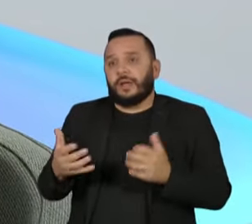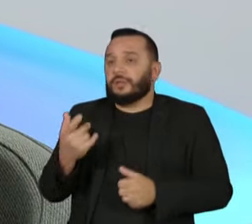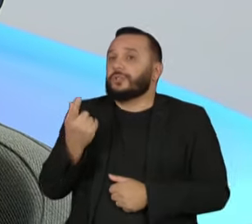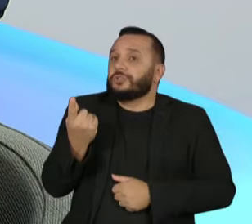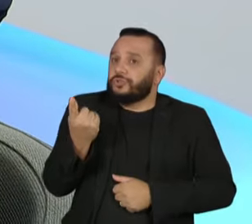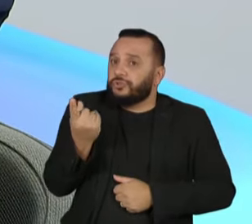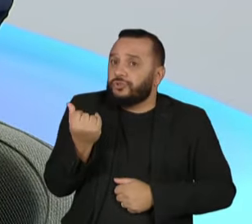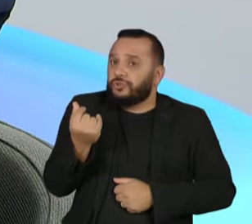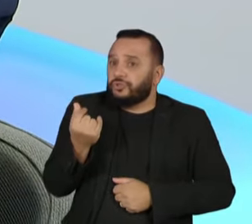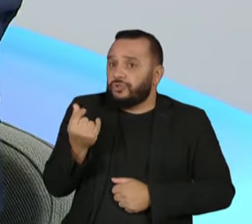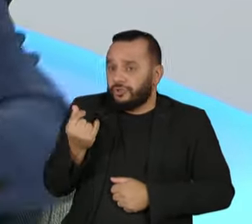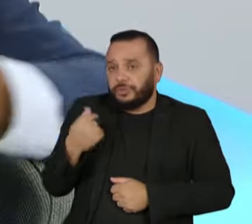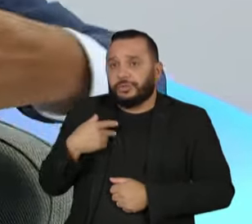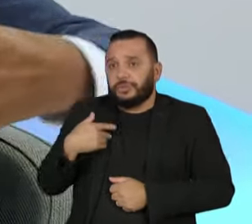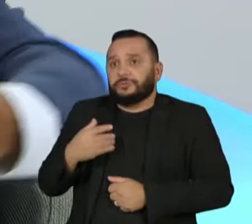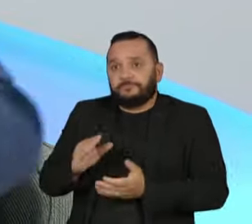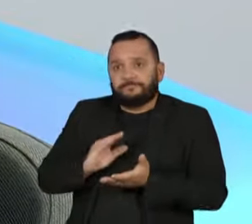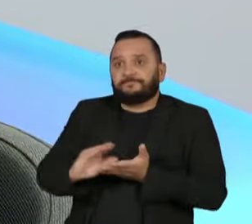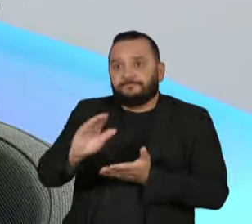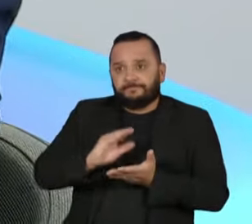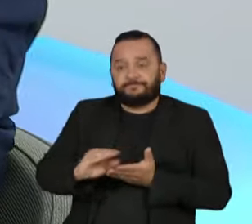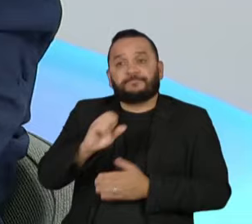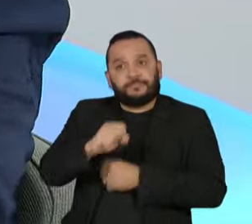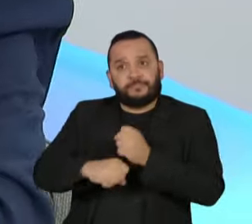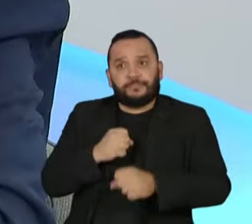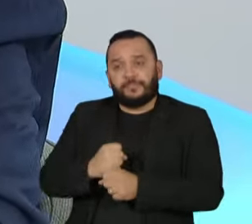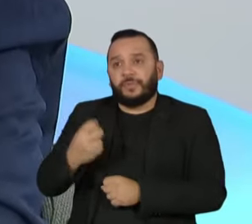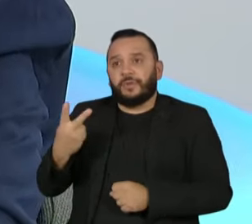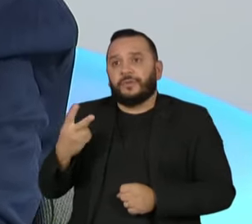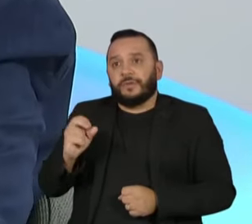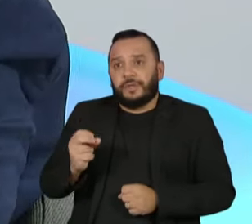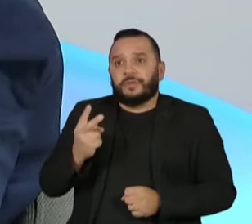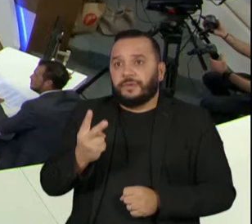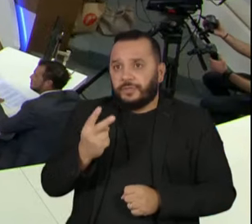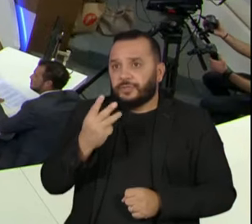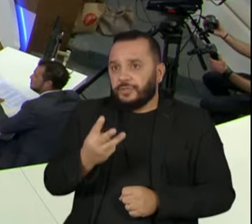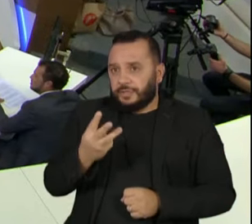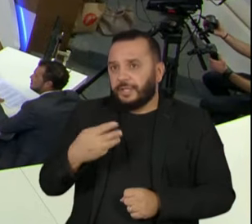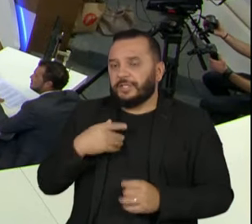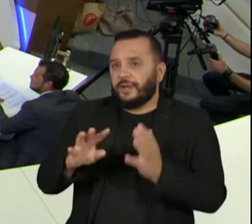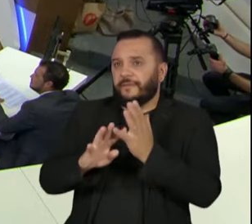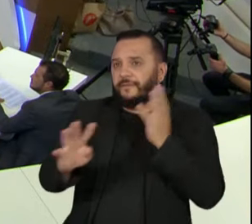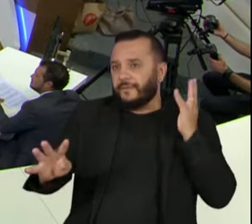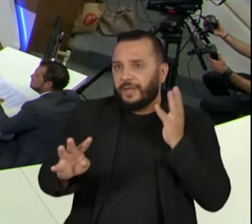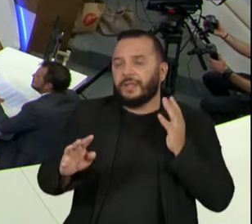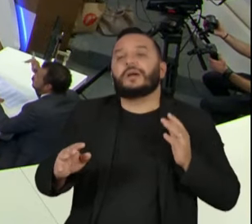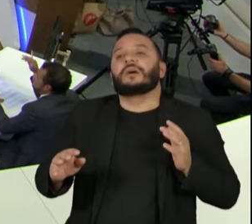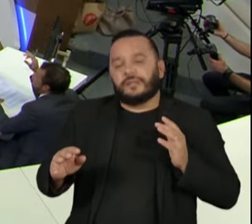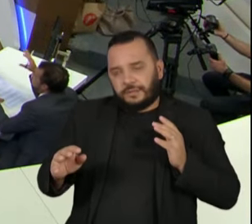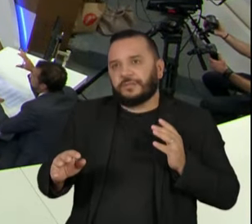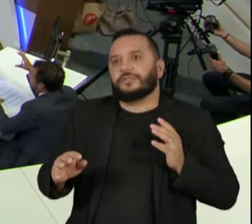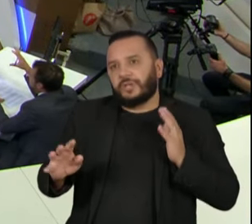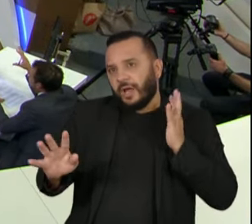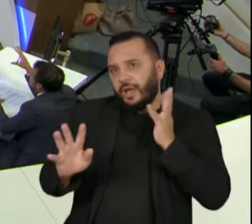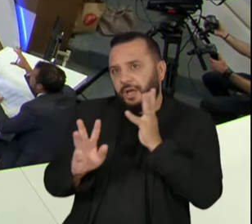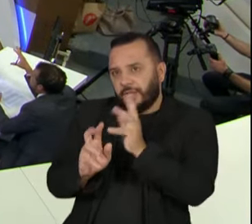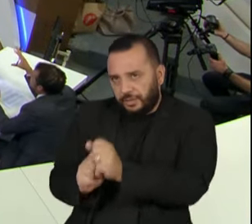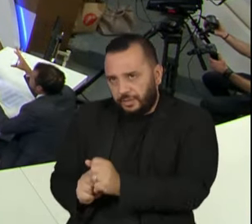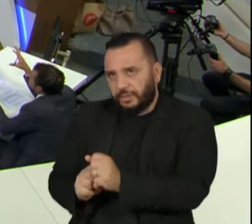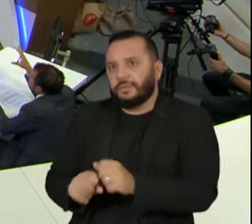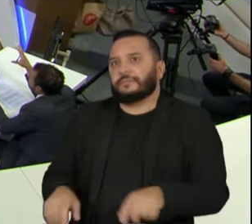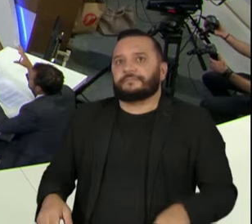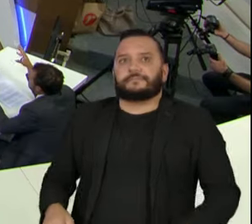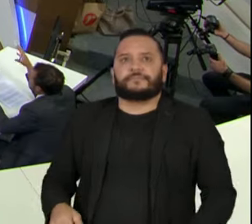abrir 2023 já reduzindo essas filas. E assim, outras áreas. Senador, o orçamento